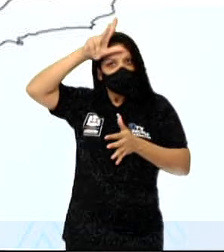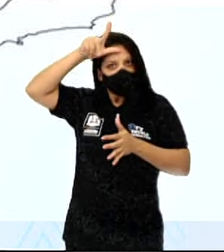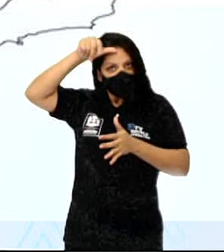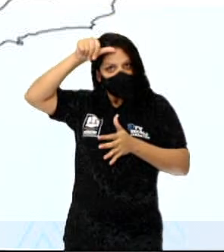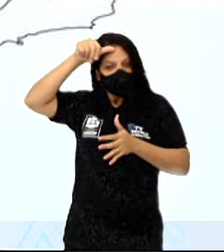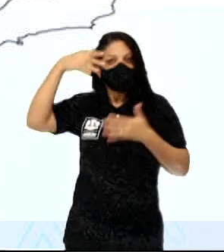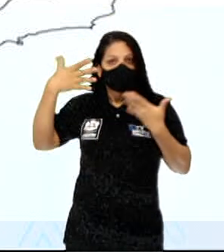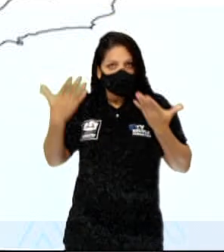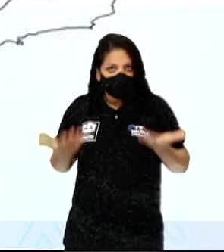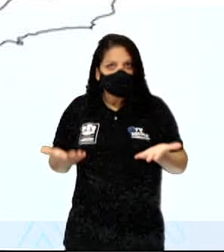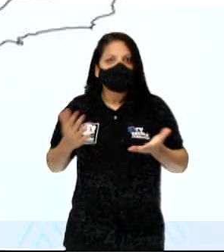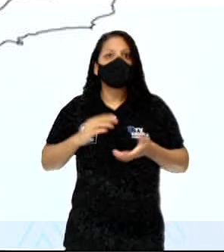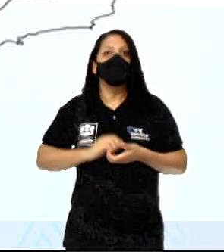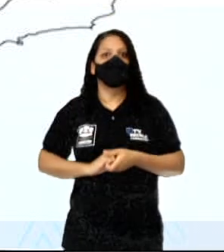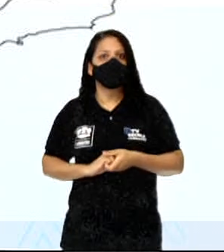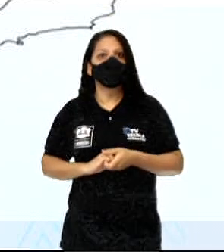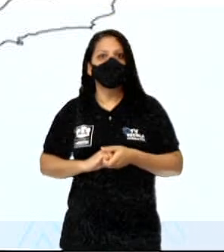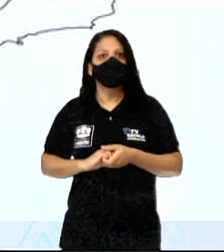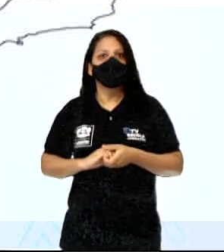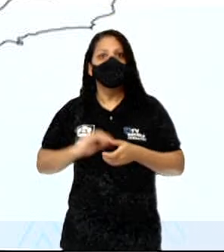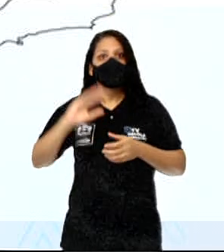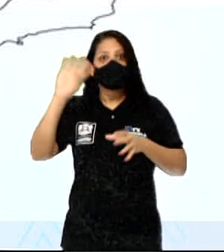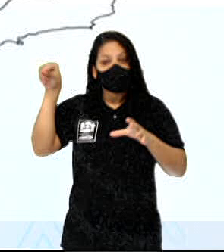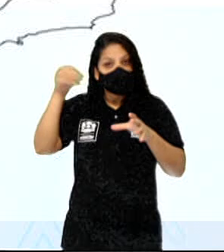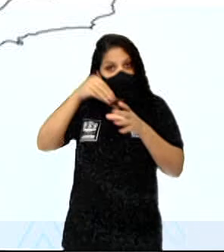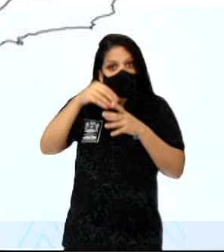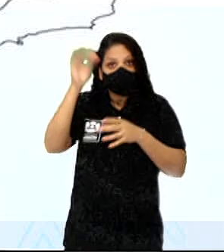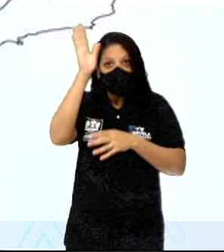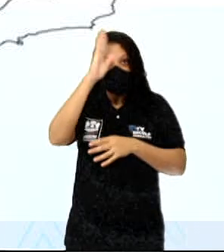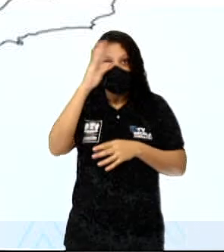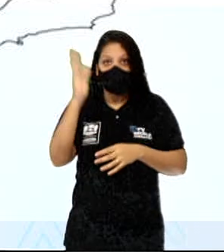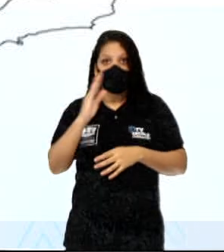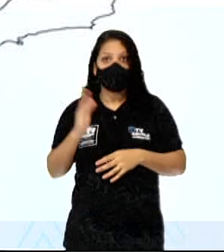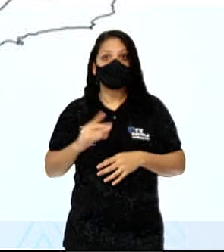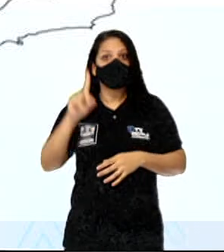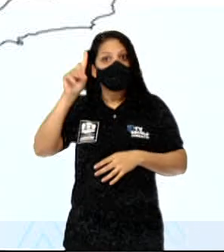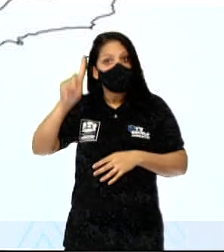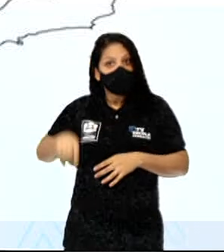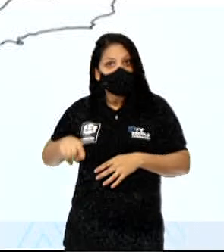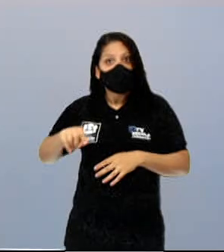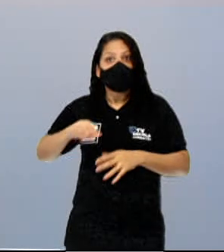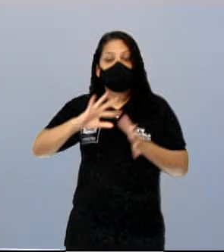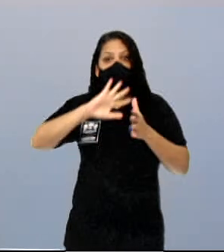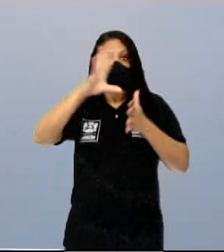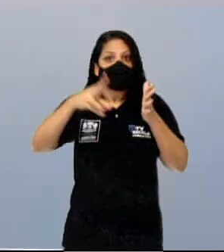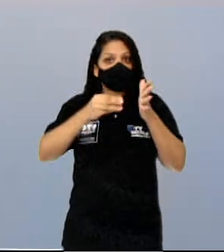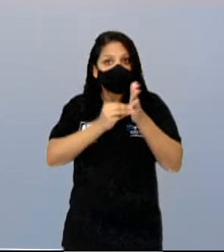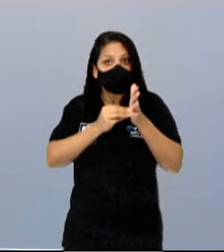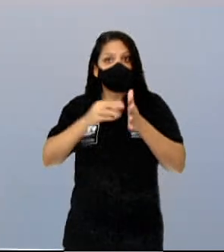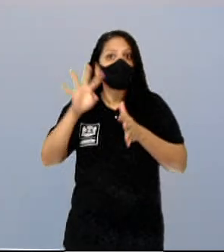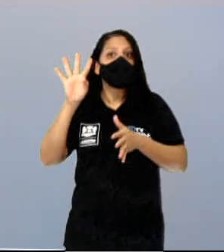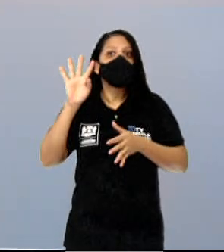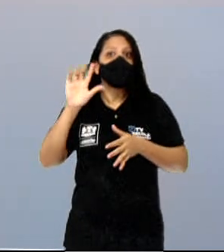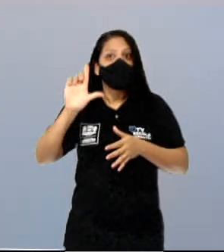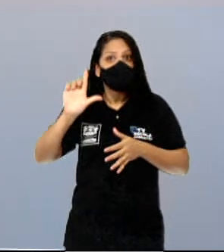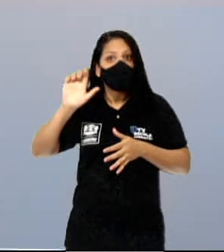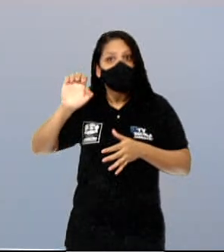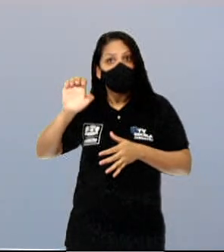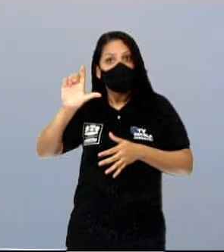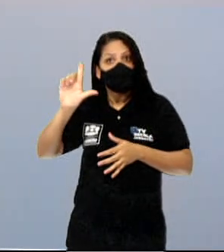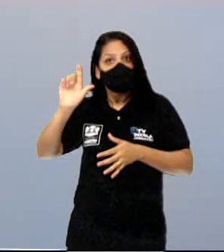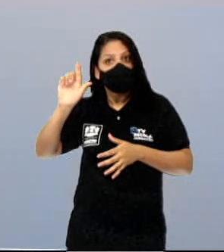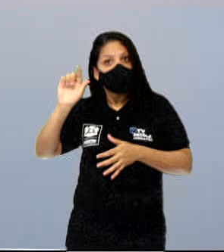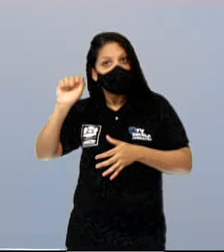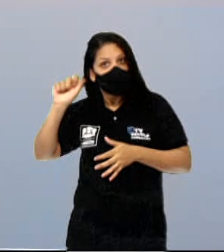amazônica dentro do Brasil, é a chamada Amazônia Legal, mas anote aí no seu caderninho, a Amazônia não